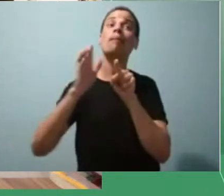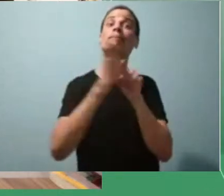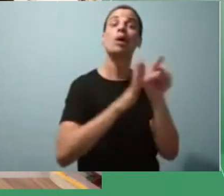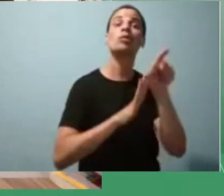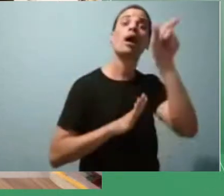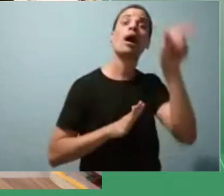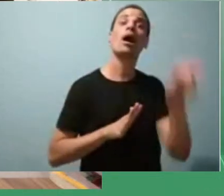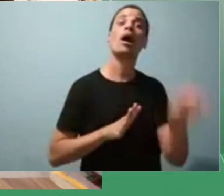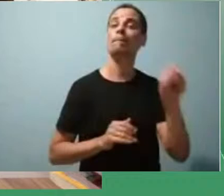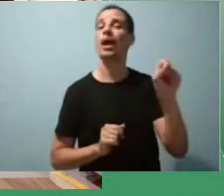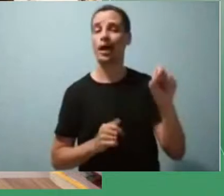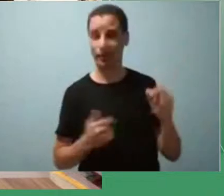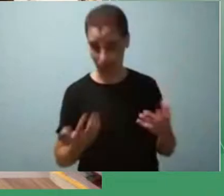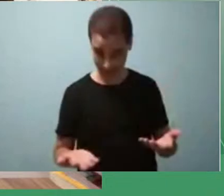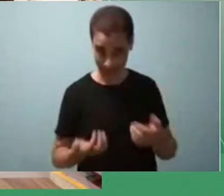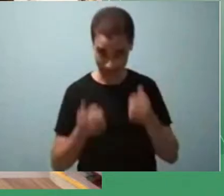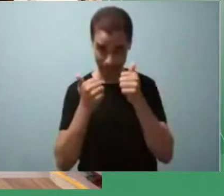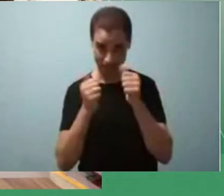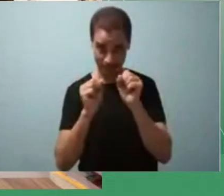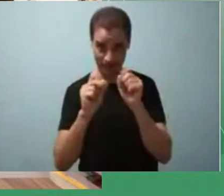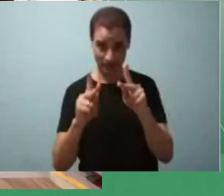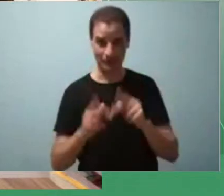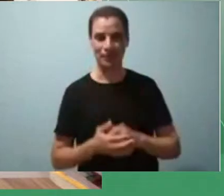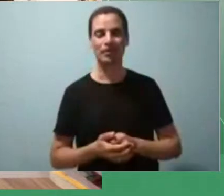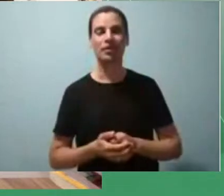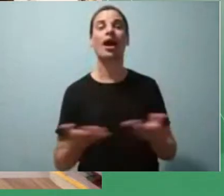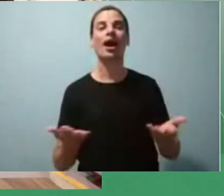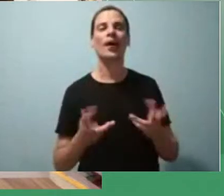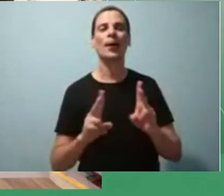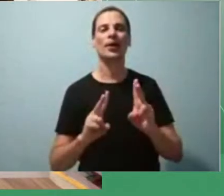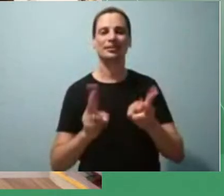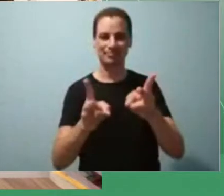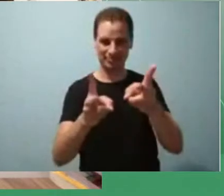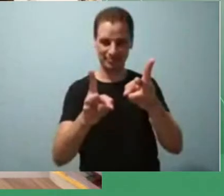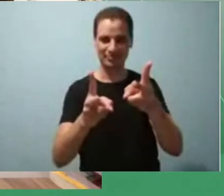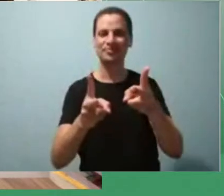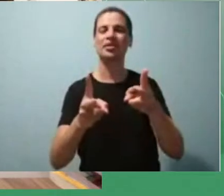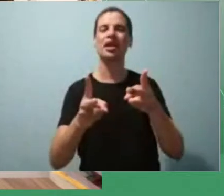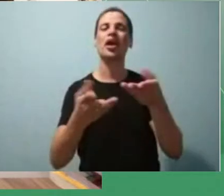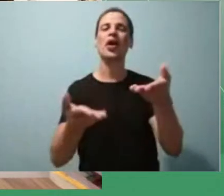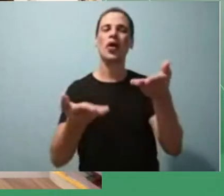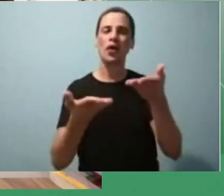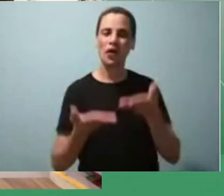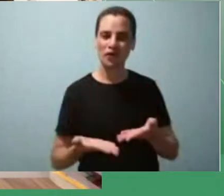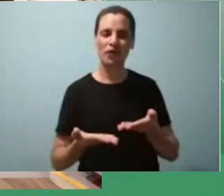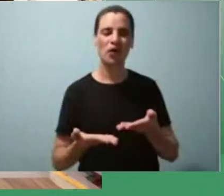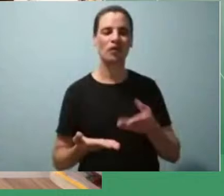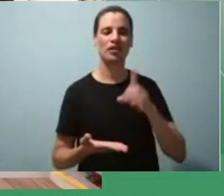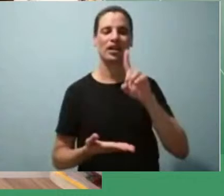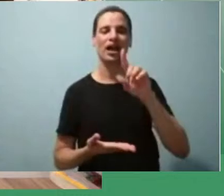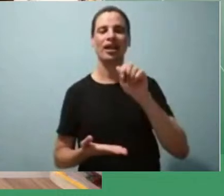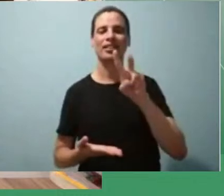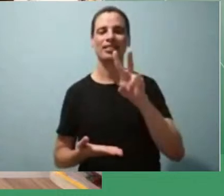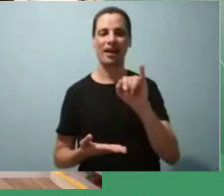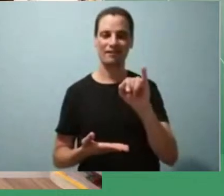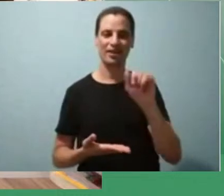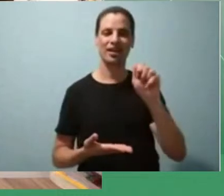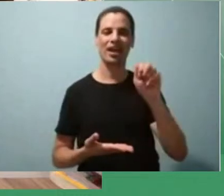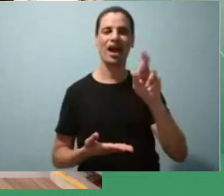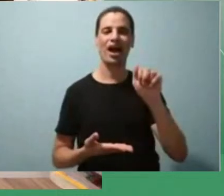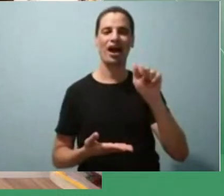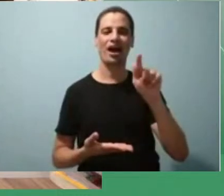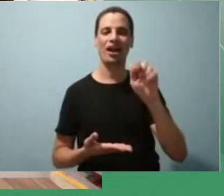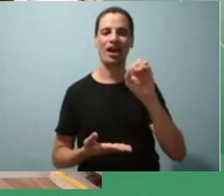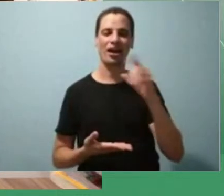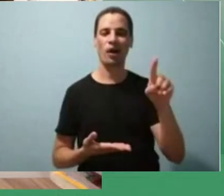ok então dando continuidade eu vou convidar agora o Davi Aragão Martins da Silva